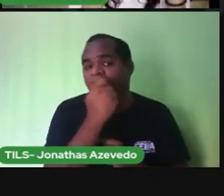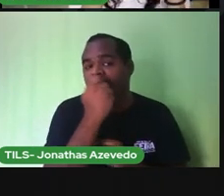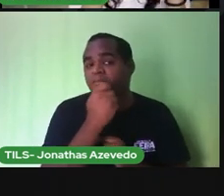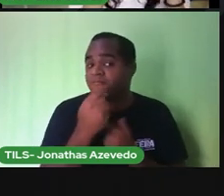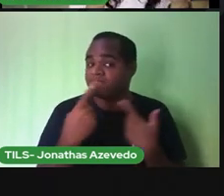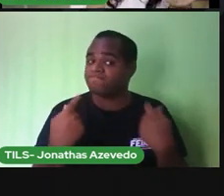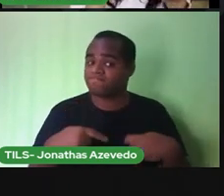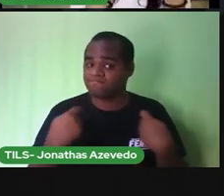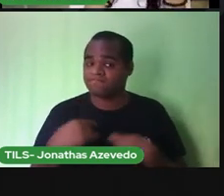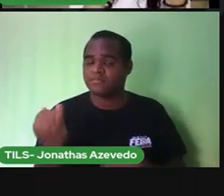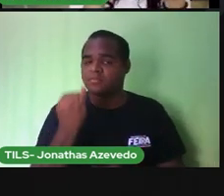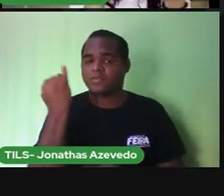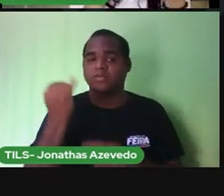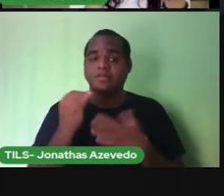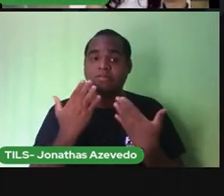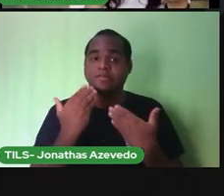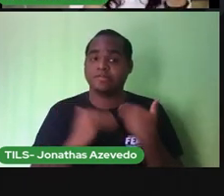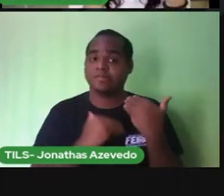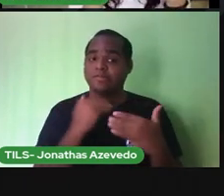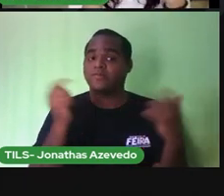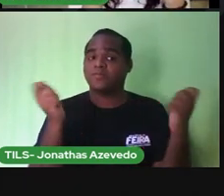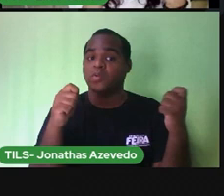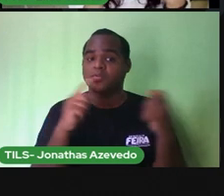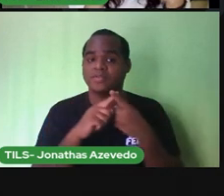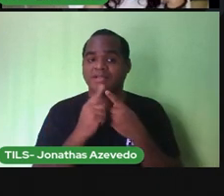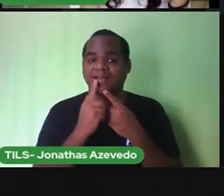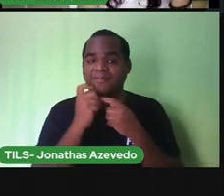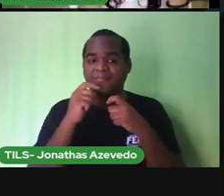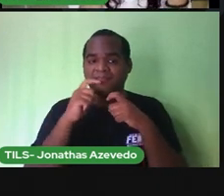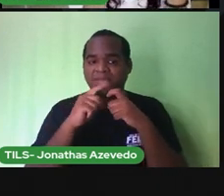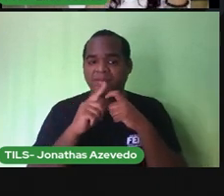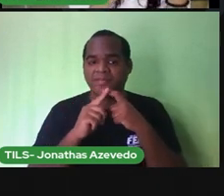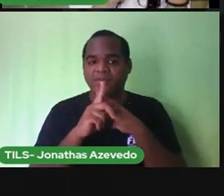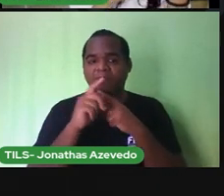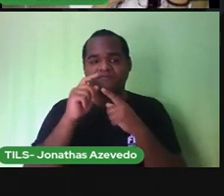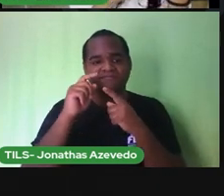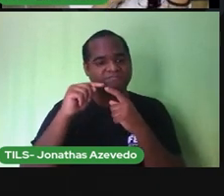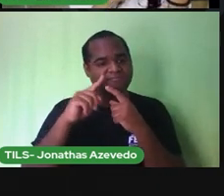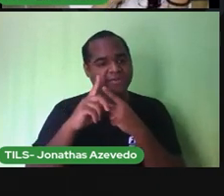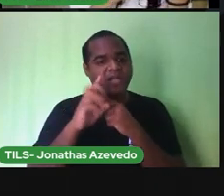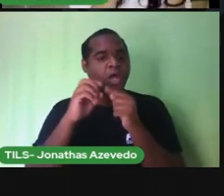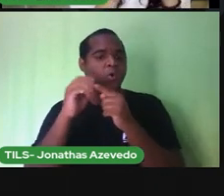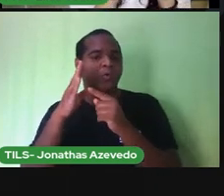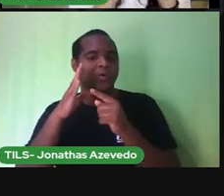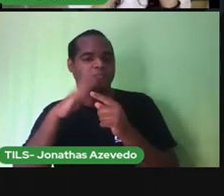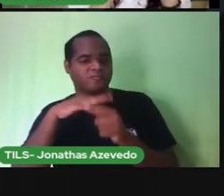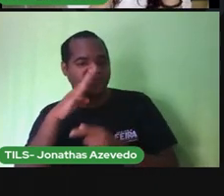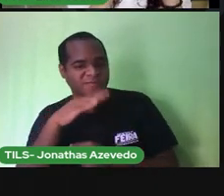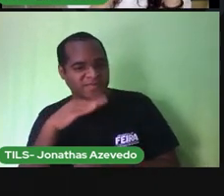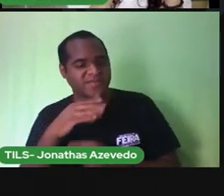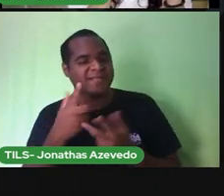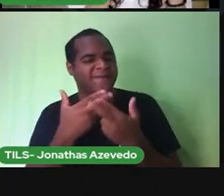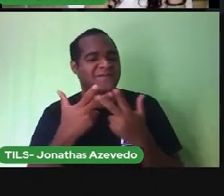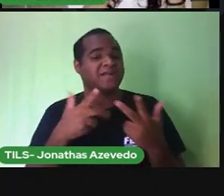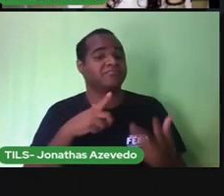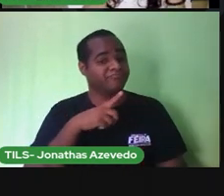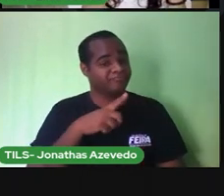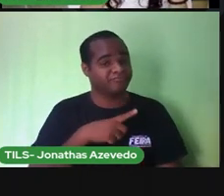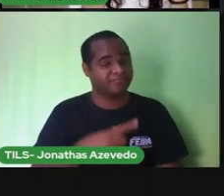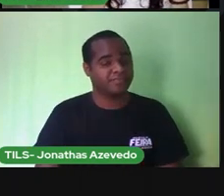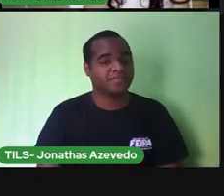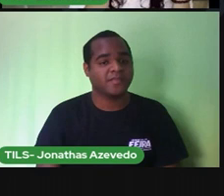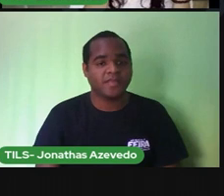a gente vai desenvolver cárie, mau hálito e outras doenças da boca. A higiene